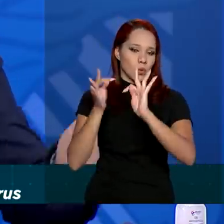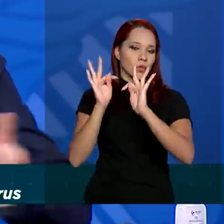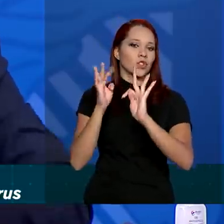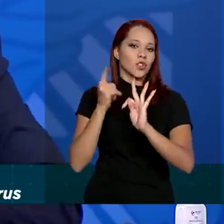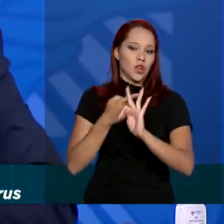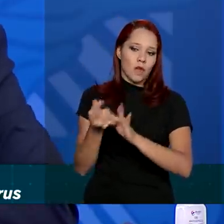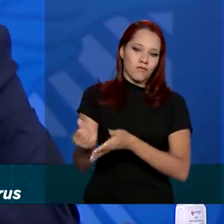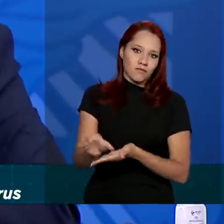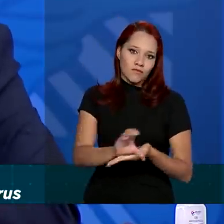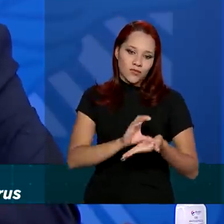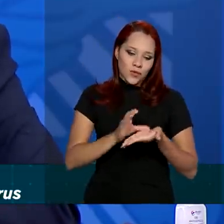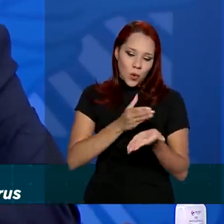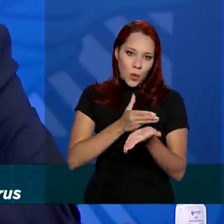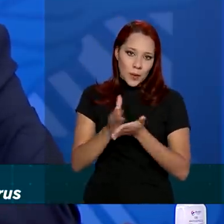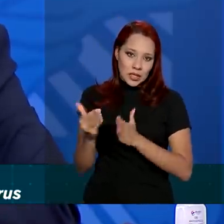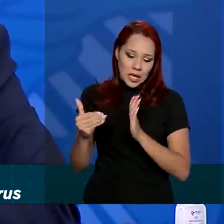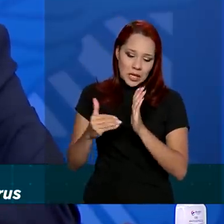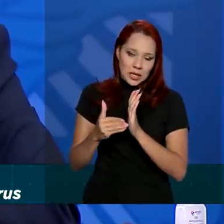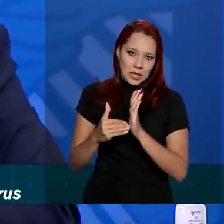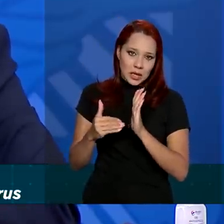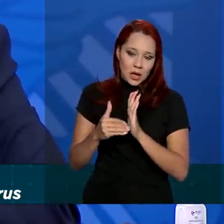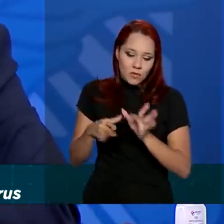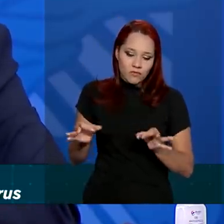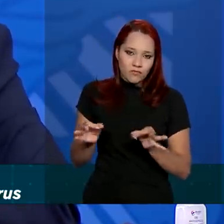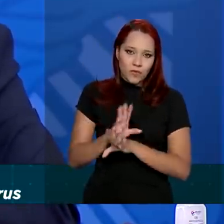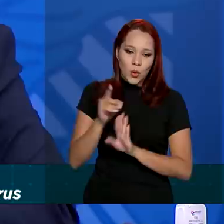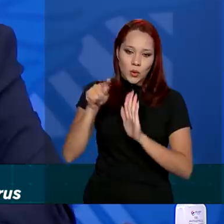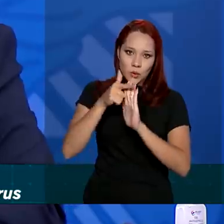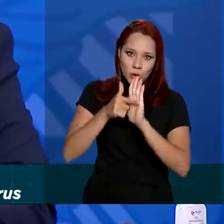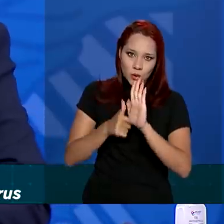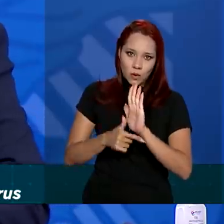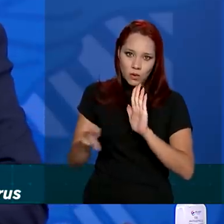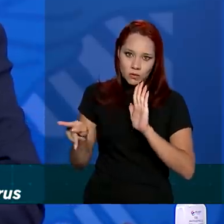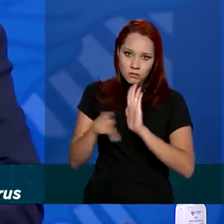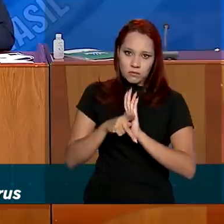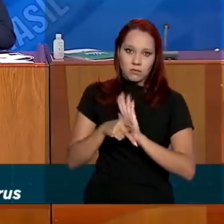financiou desde o início até a última etapa com os protocolos clínicos.